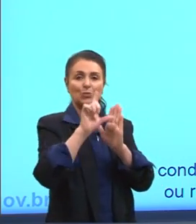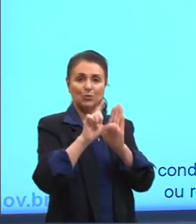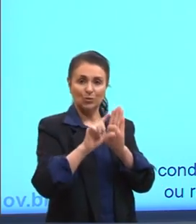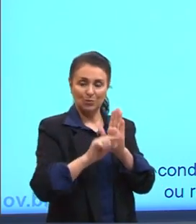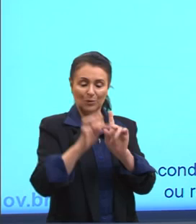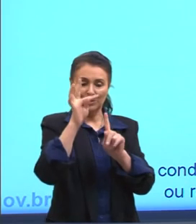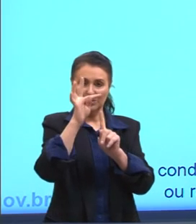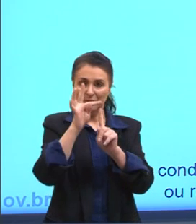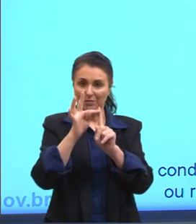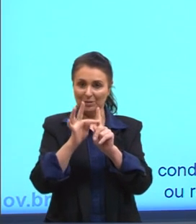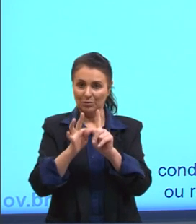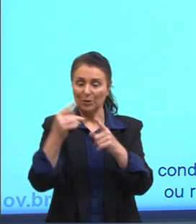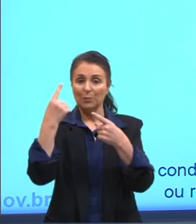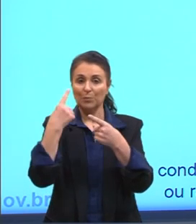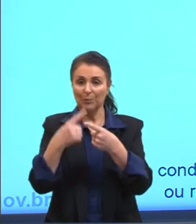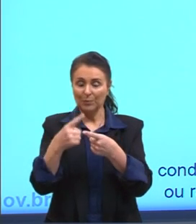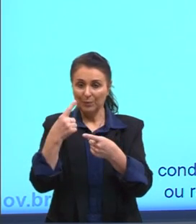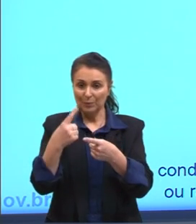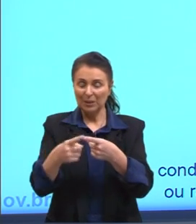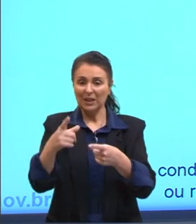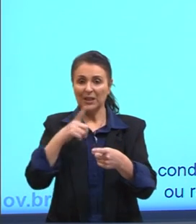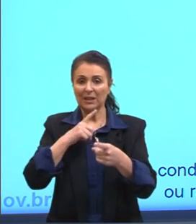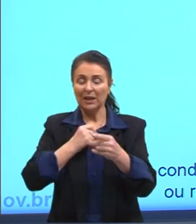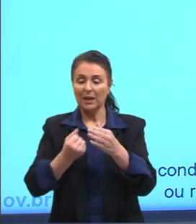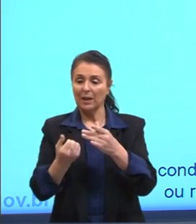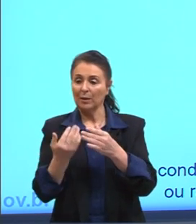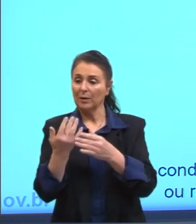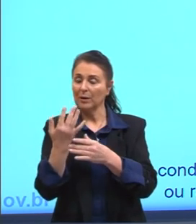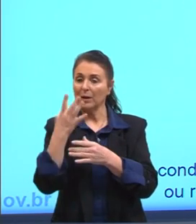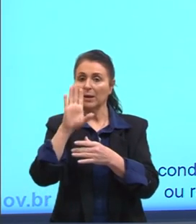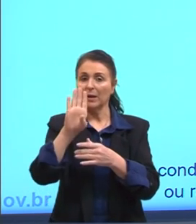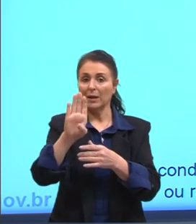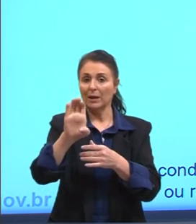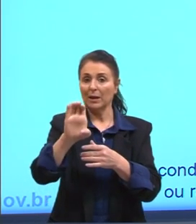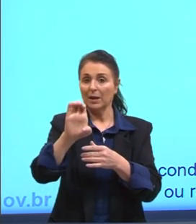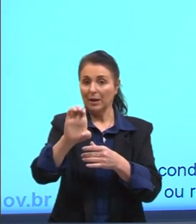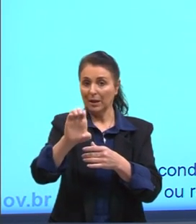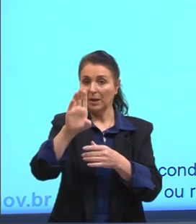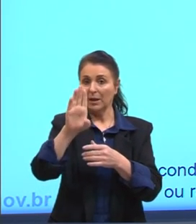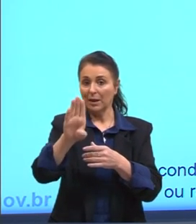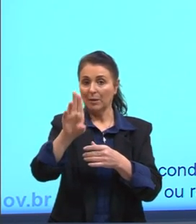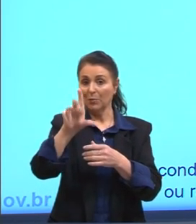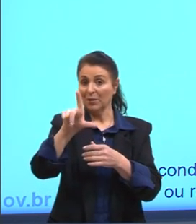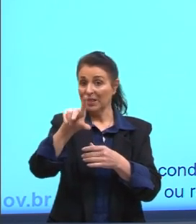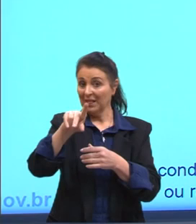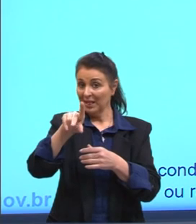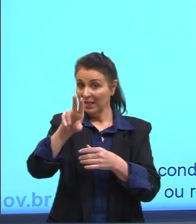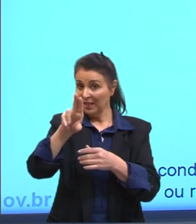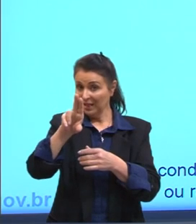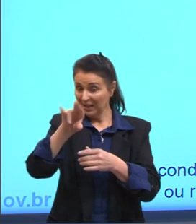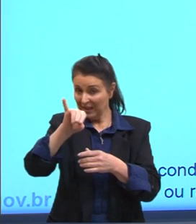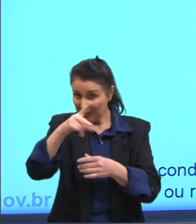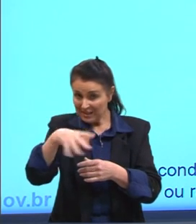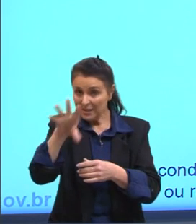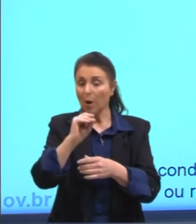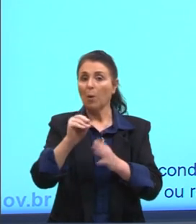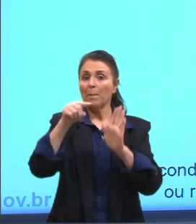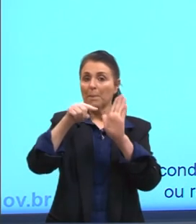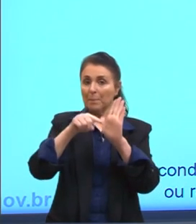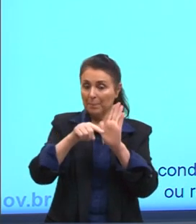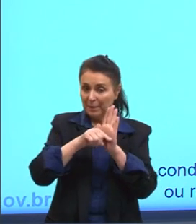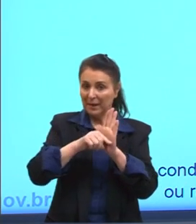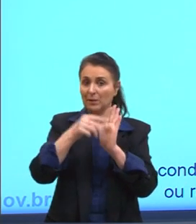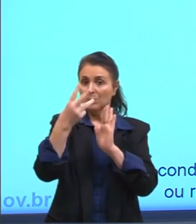temperatura, né? Porque ele tem a ebulição em menos 30 graus Celsius. Por isso que vai ocorrer, então, essa